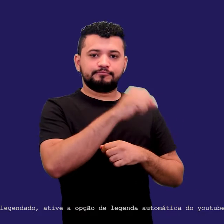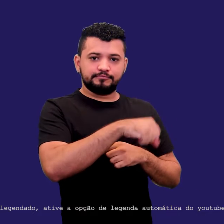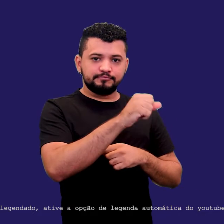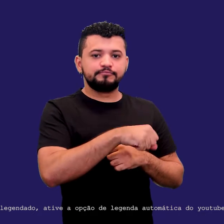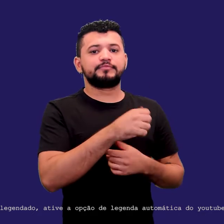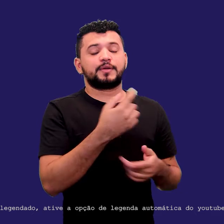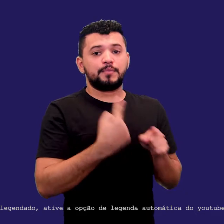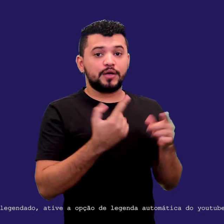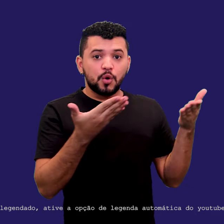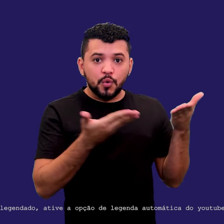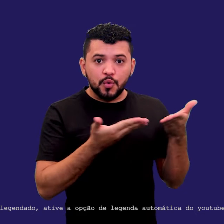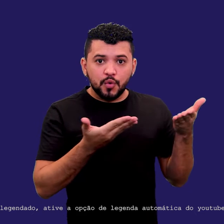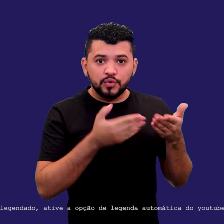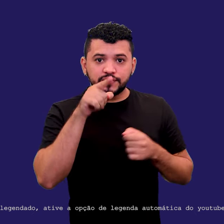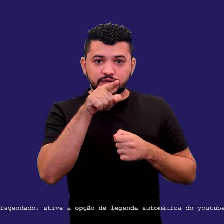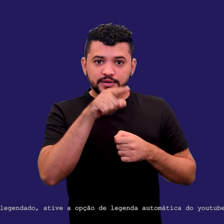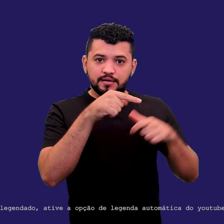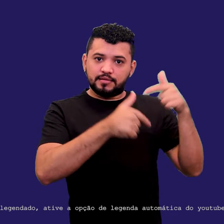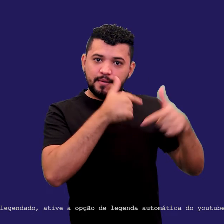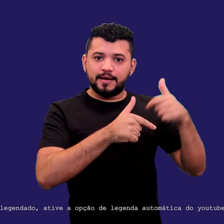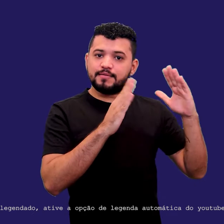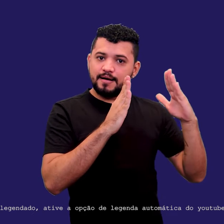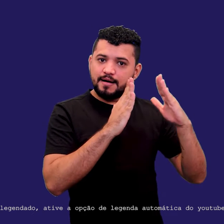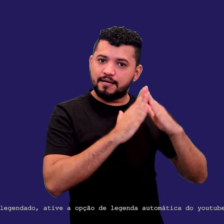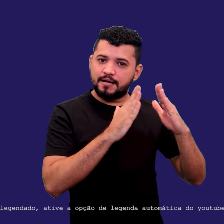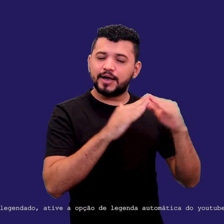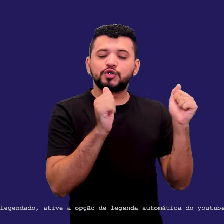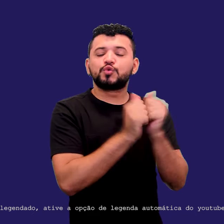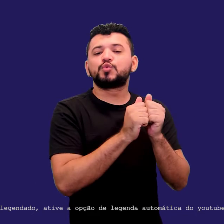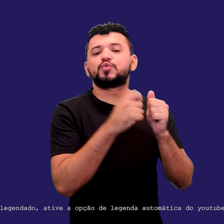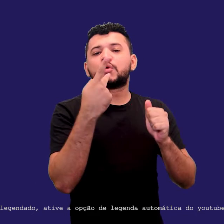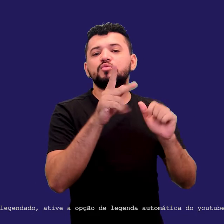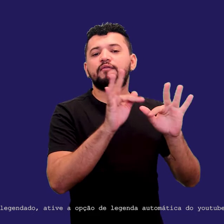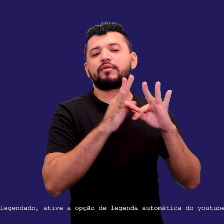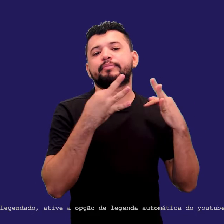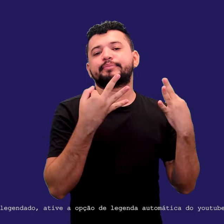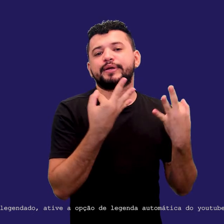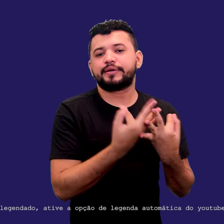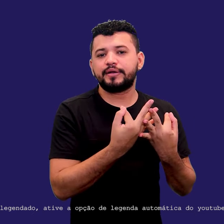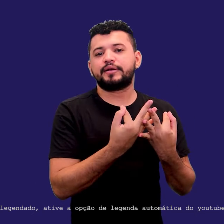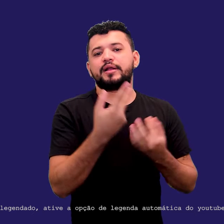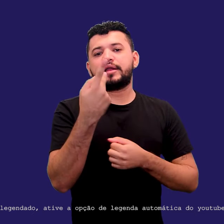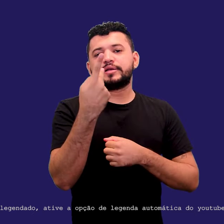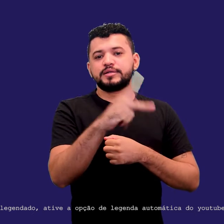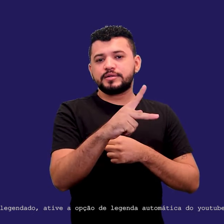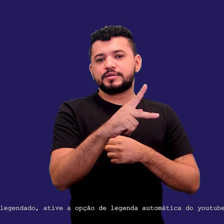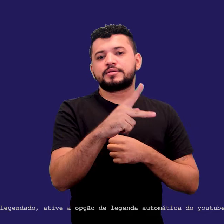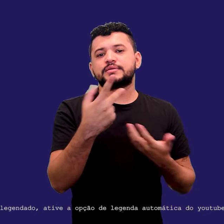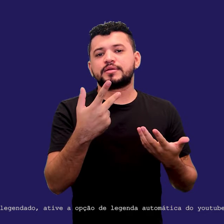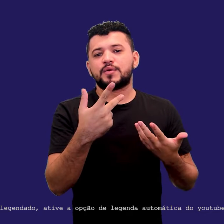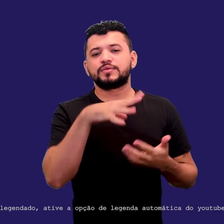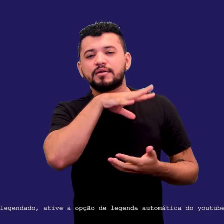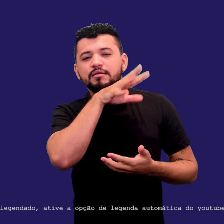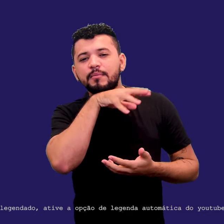você estar trabalhando em casa, junto com a sua família, junto com seus pets, né? Traz, sim, um